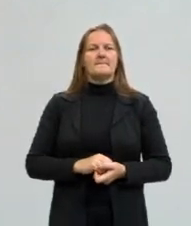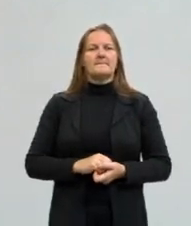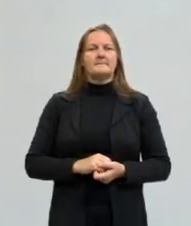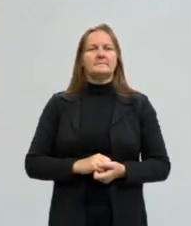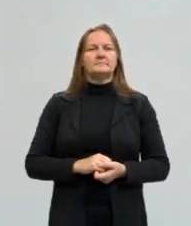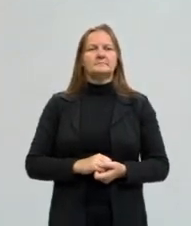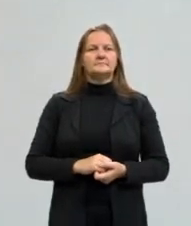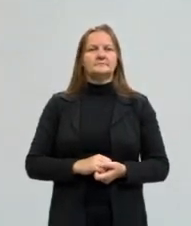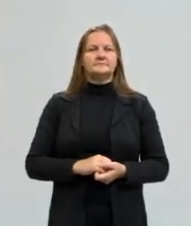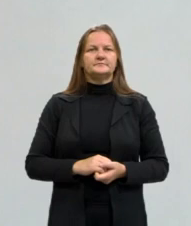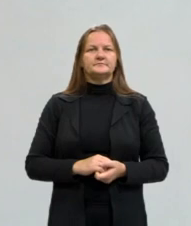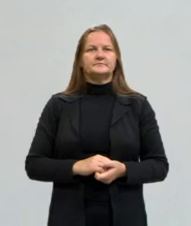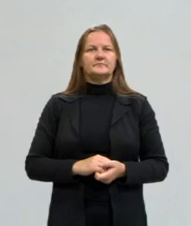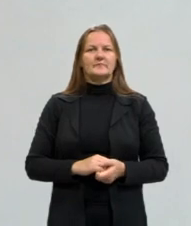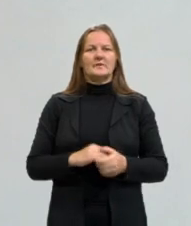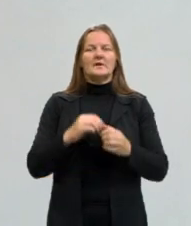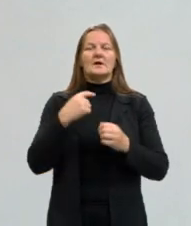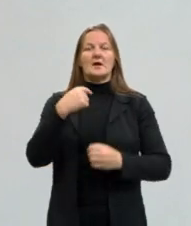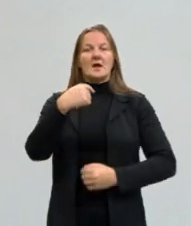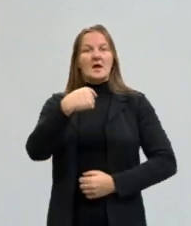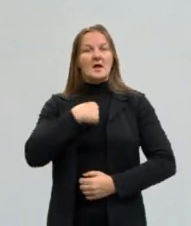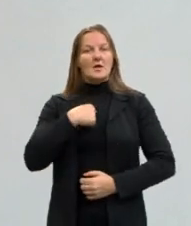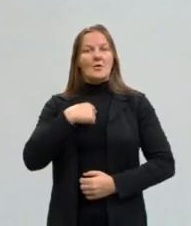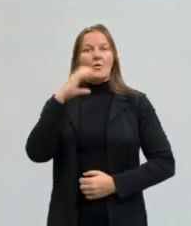eu canto,